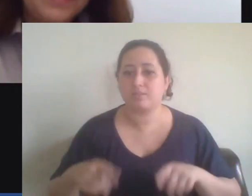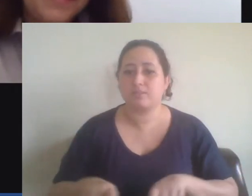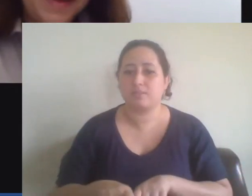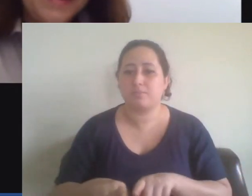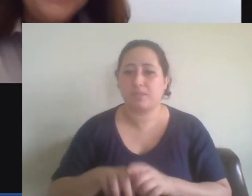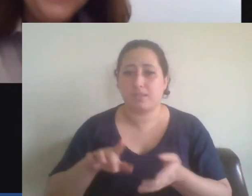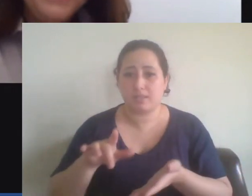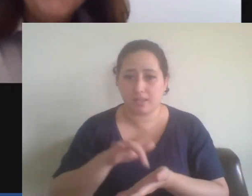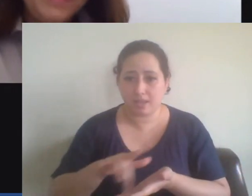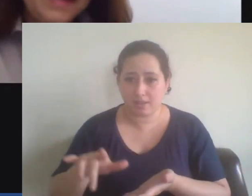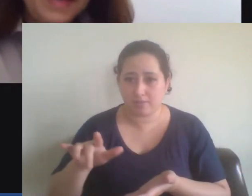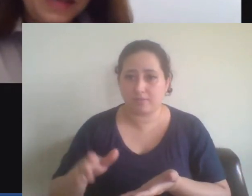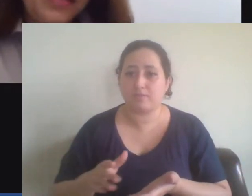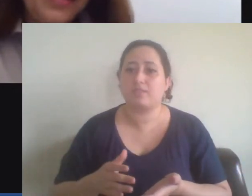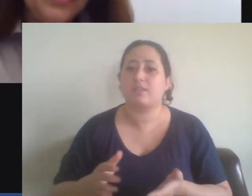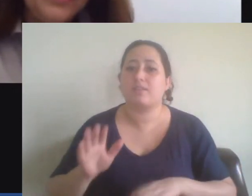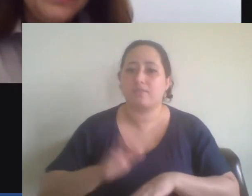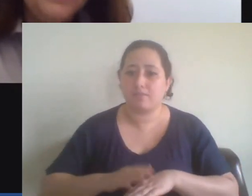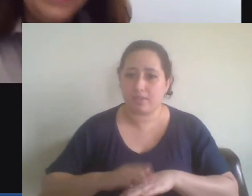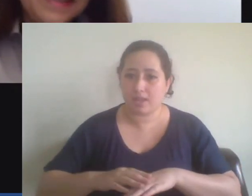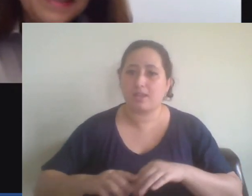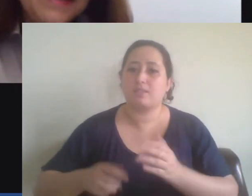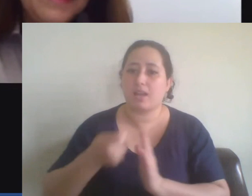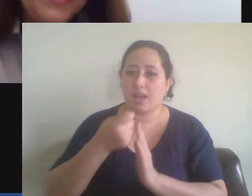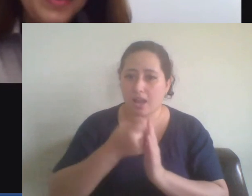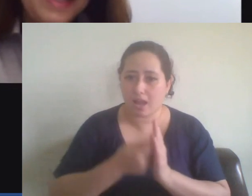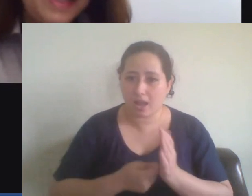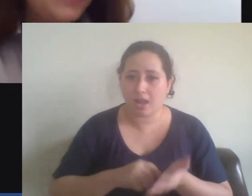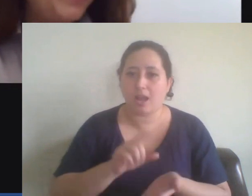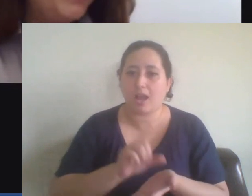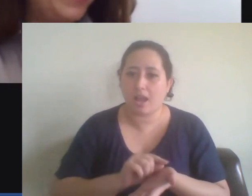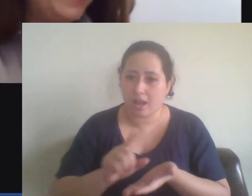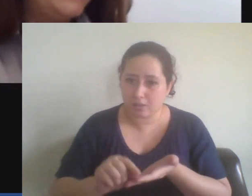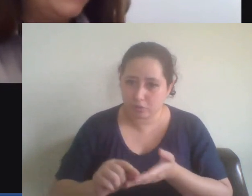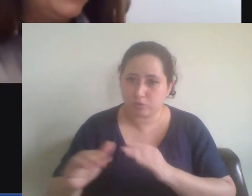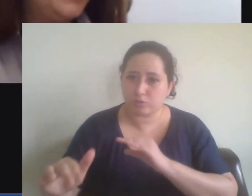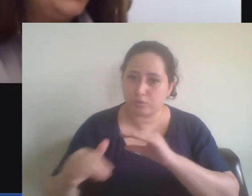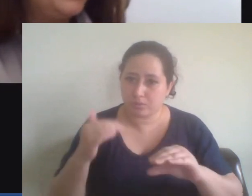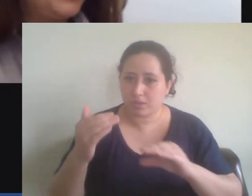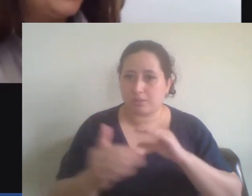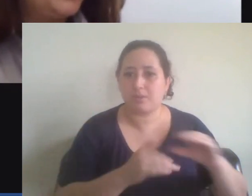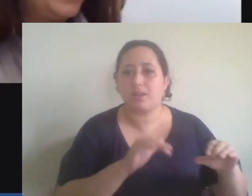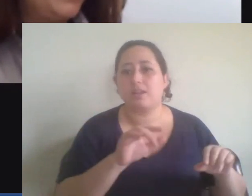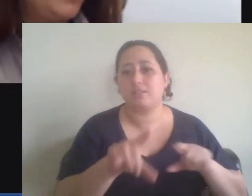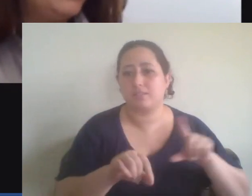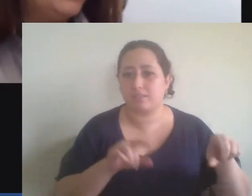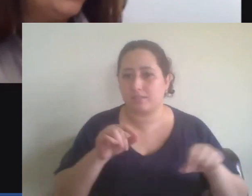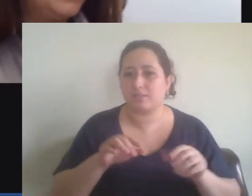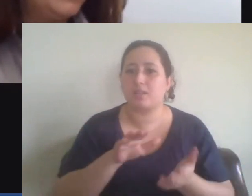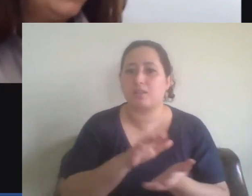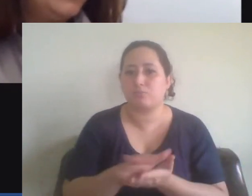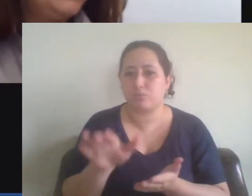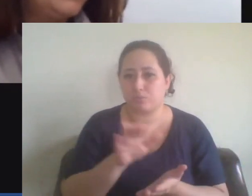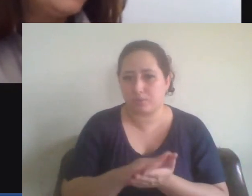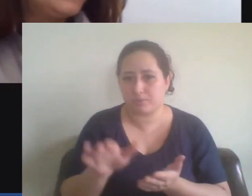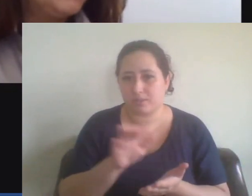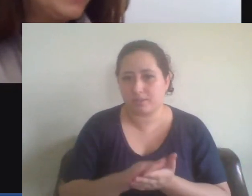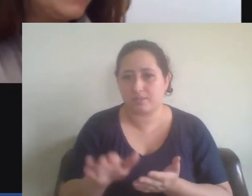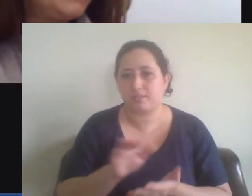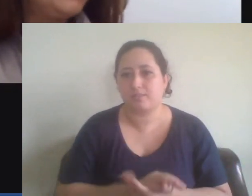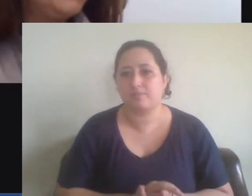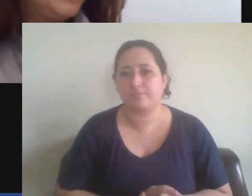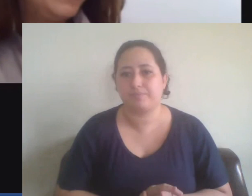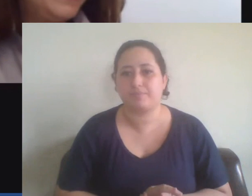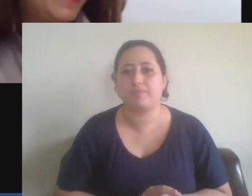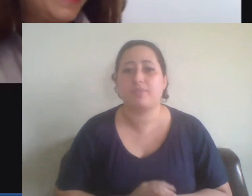produzam também e mandem artigos, né, para serem selecionados para publicação nos nossos periódicos, né. Nós